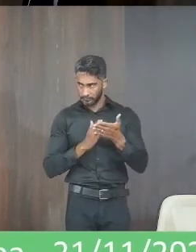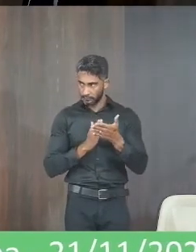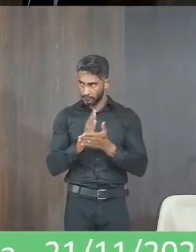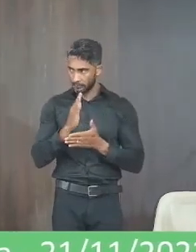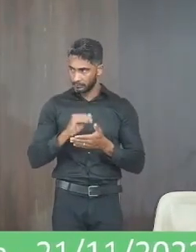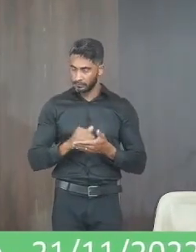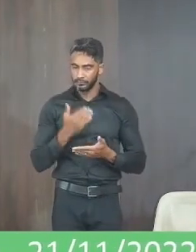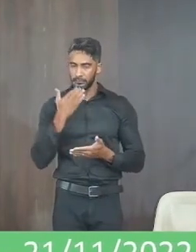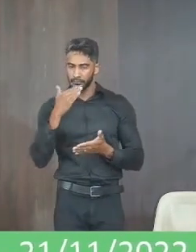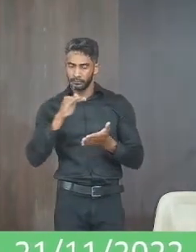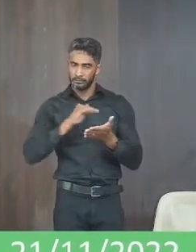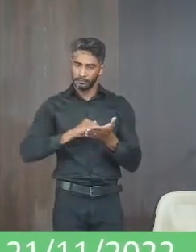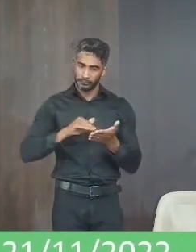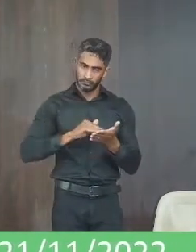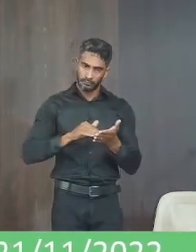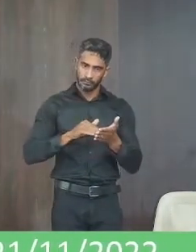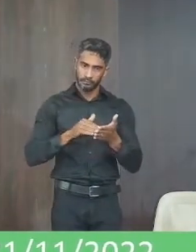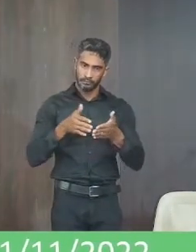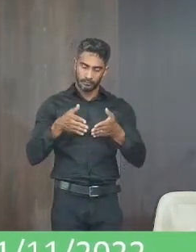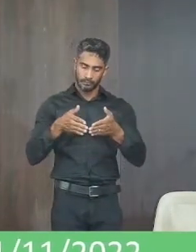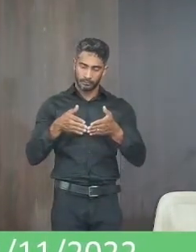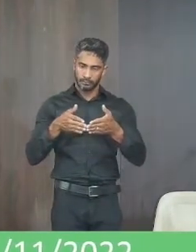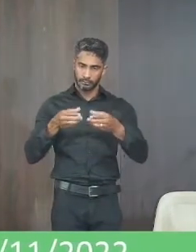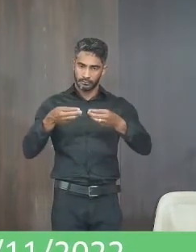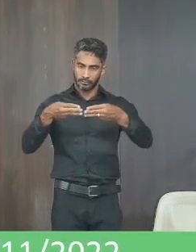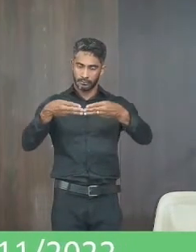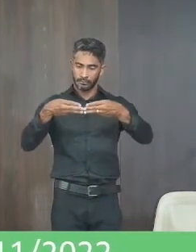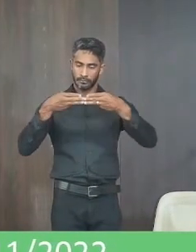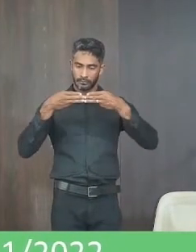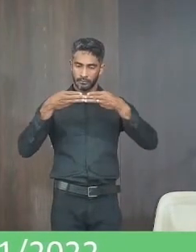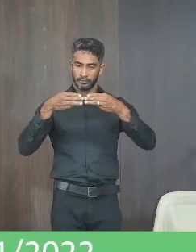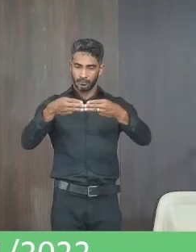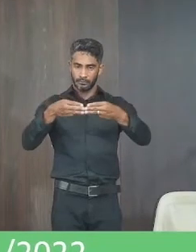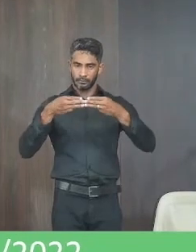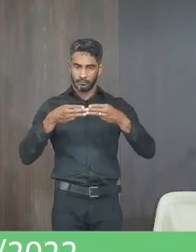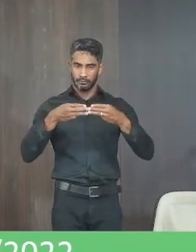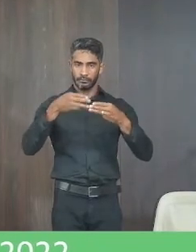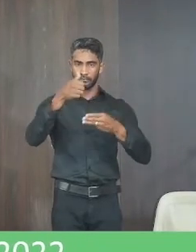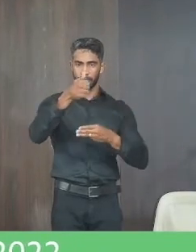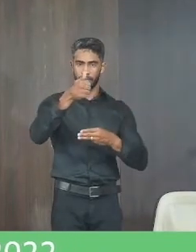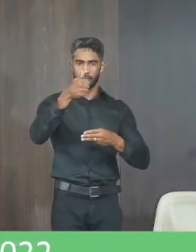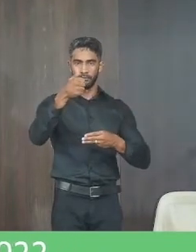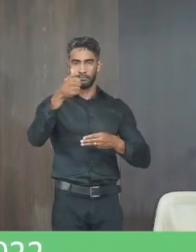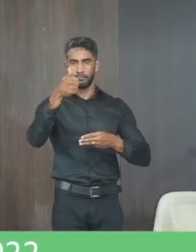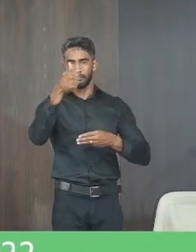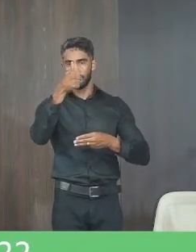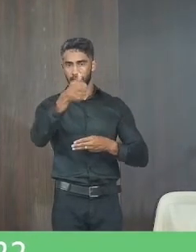solicita o seu secretário faça a leitura das moções moção 114